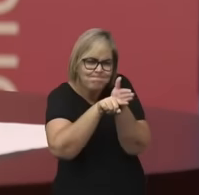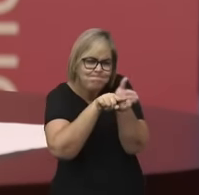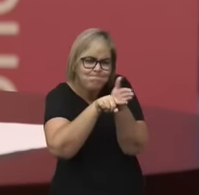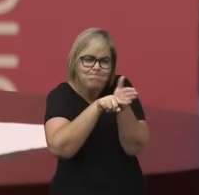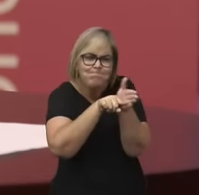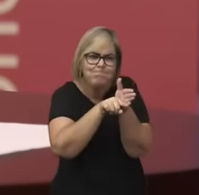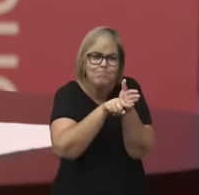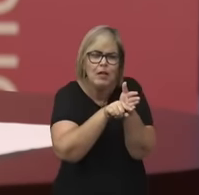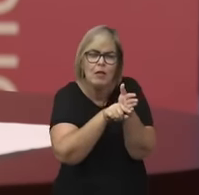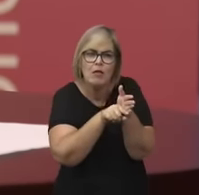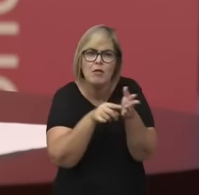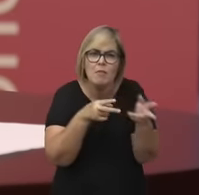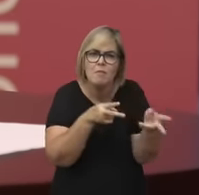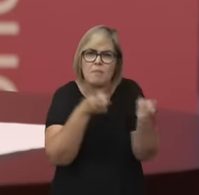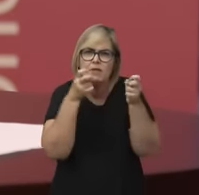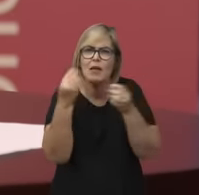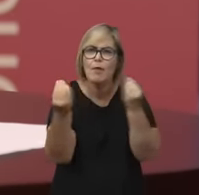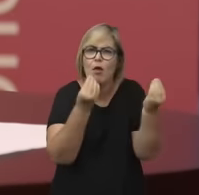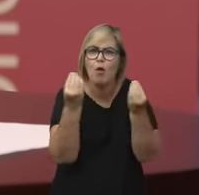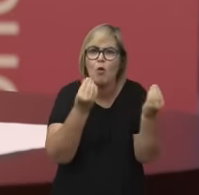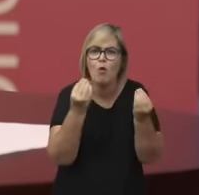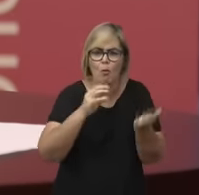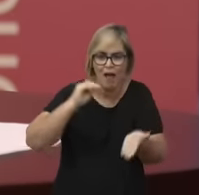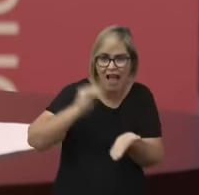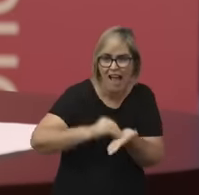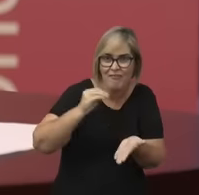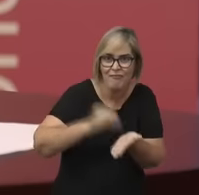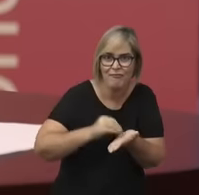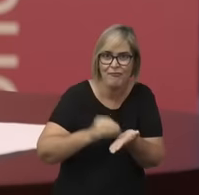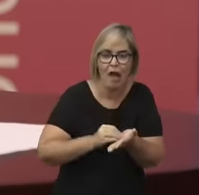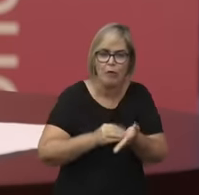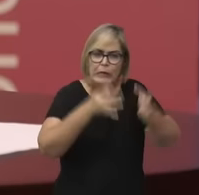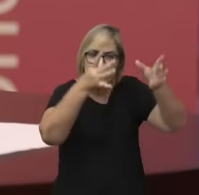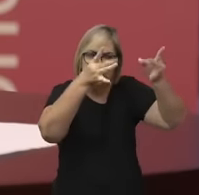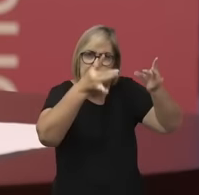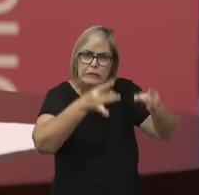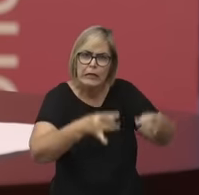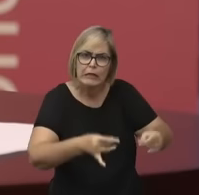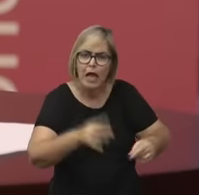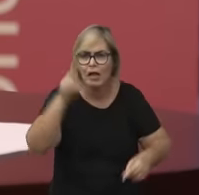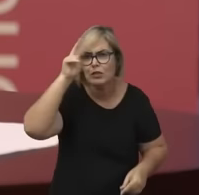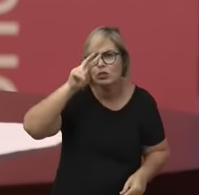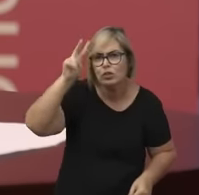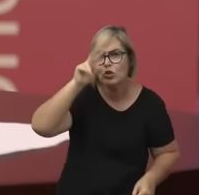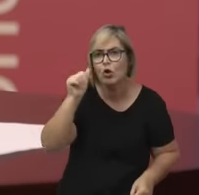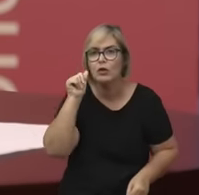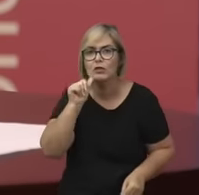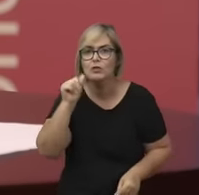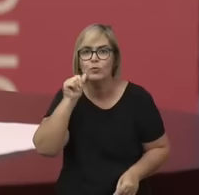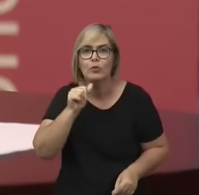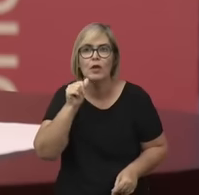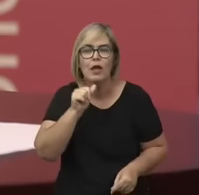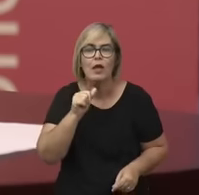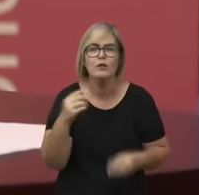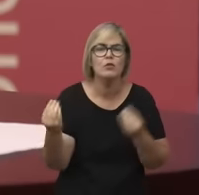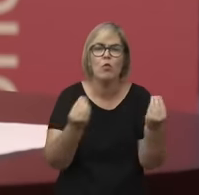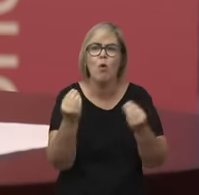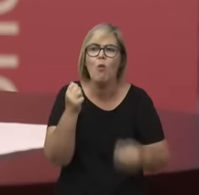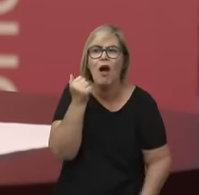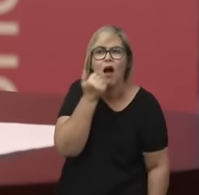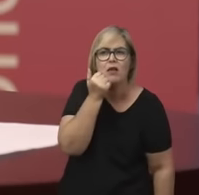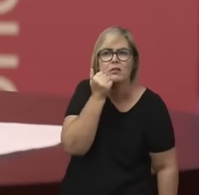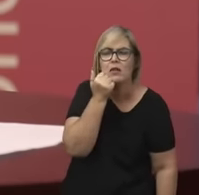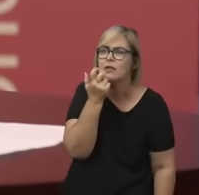ausência de dados sobre mulheres em geral, como o fato da ciência muitas